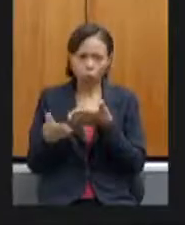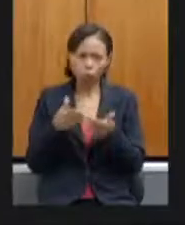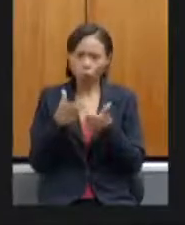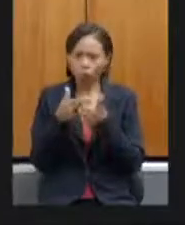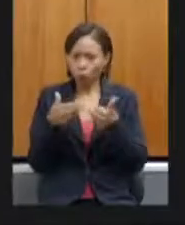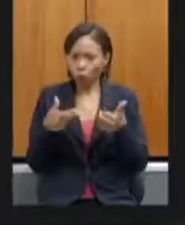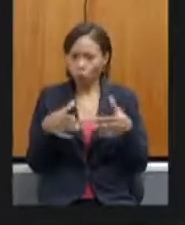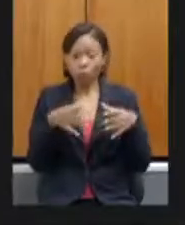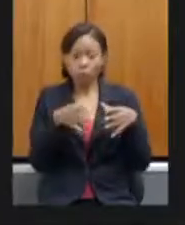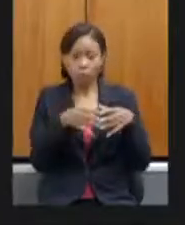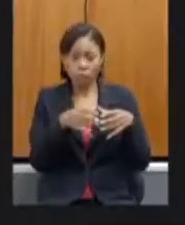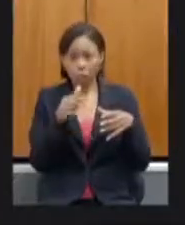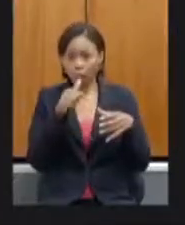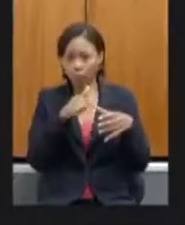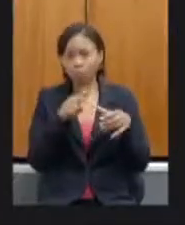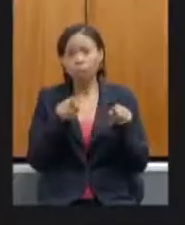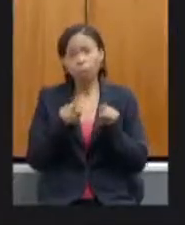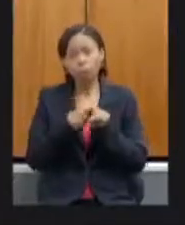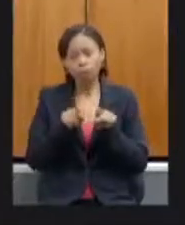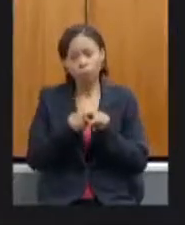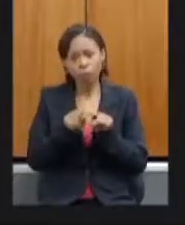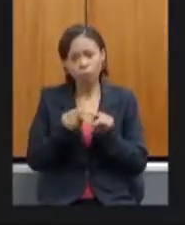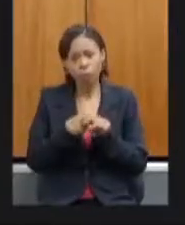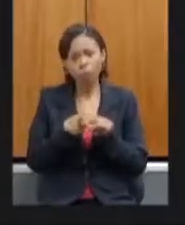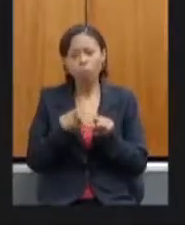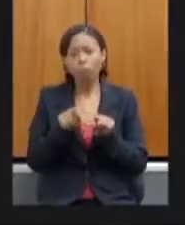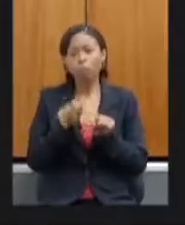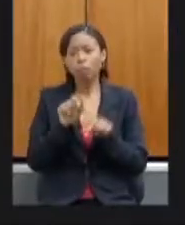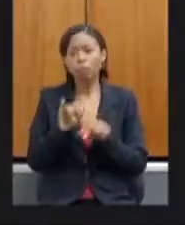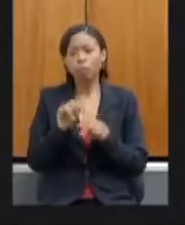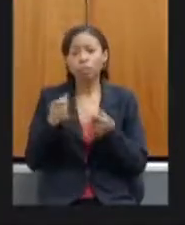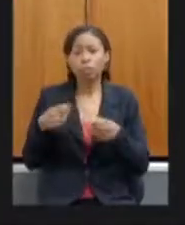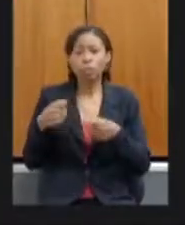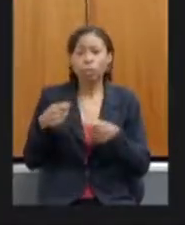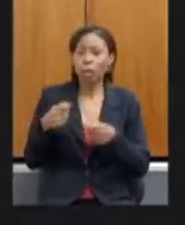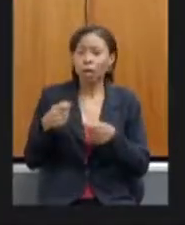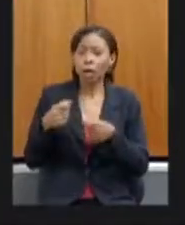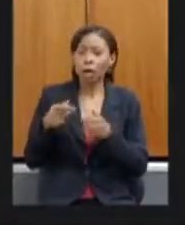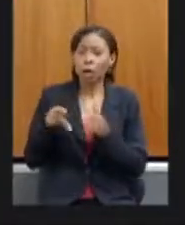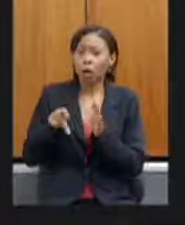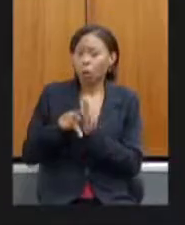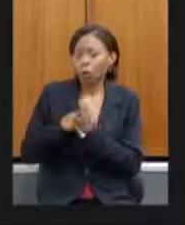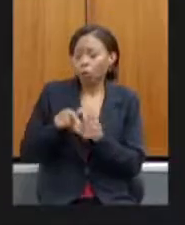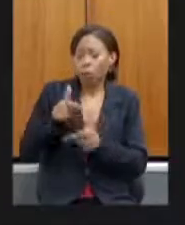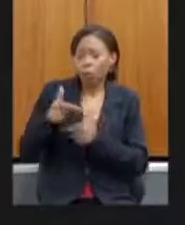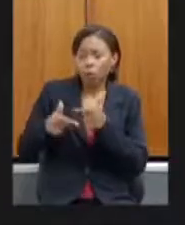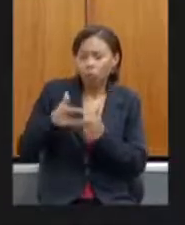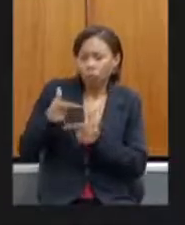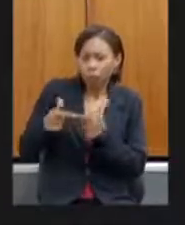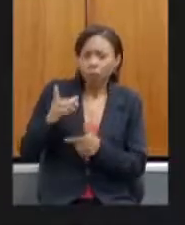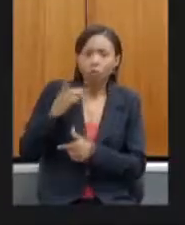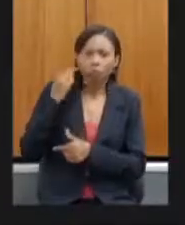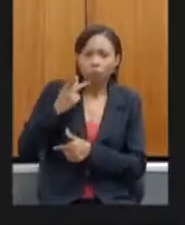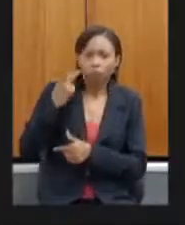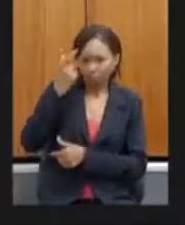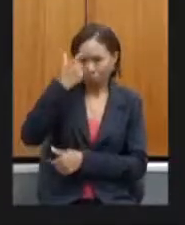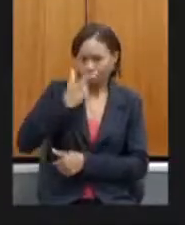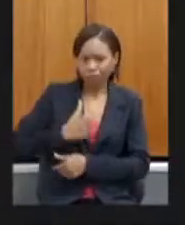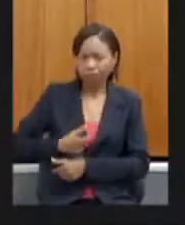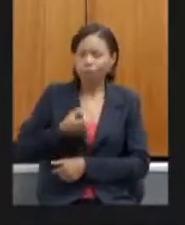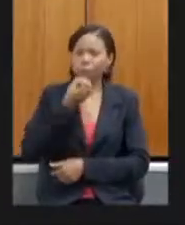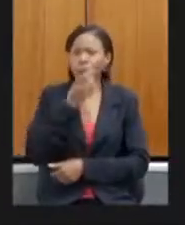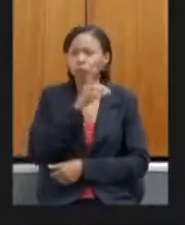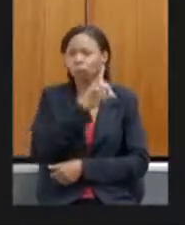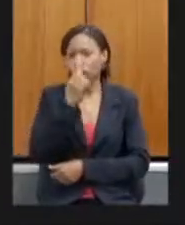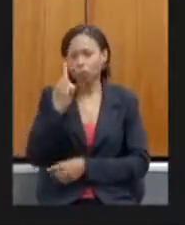comissão mas nas minhas minhas ações parlamentares aí no nosso na nossa querida assembleia um bom dia